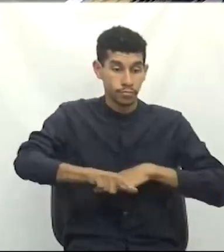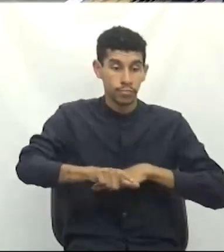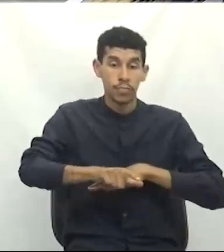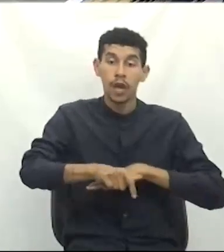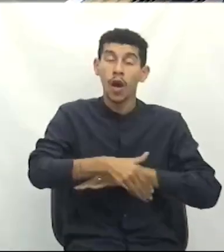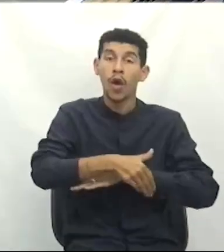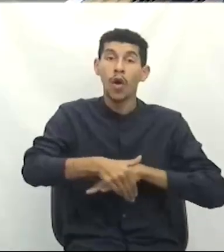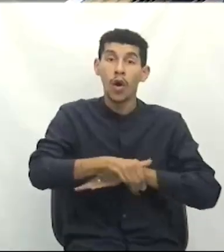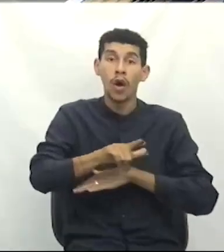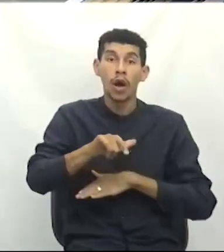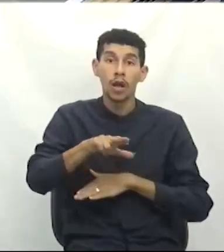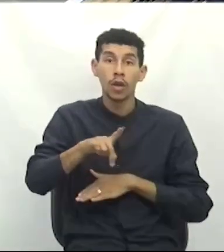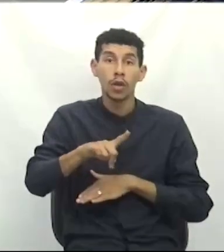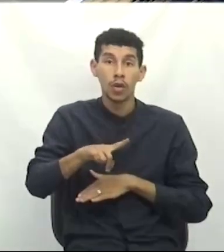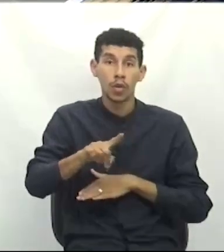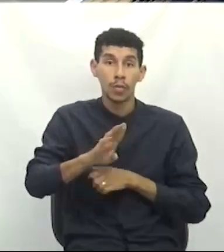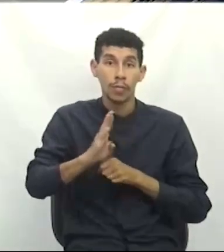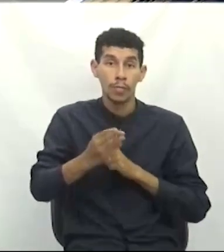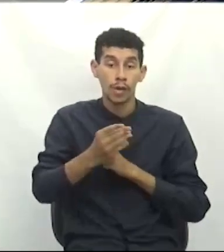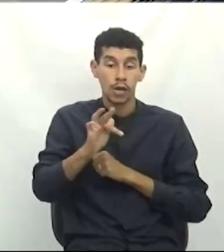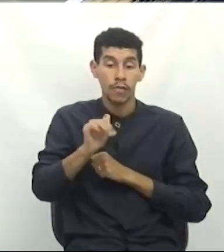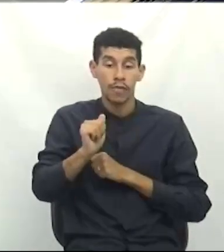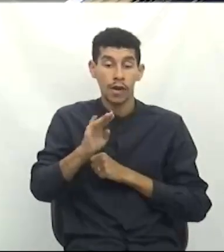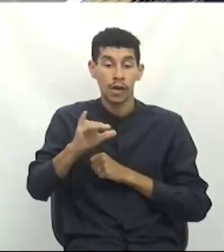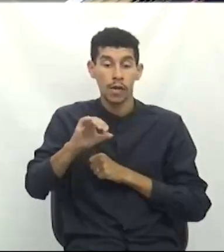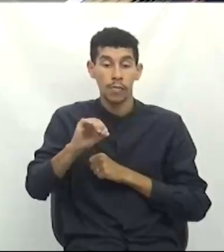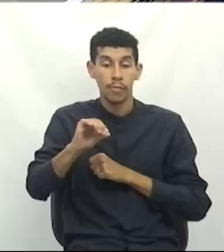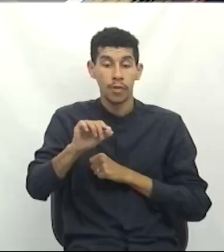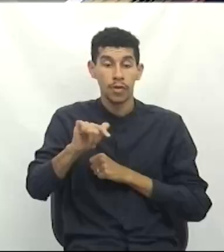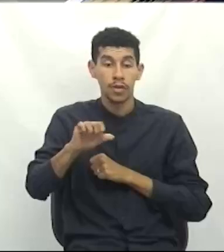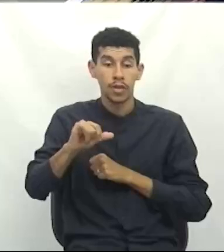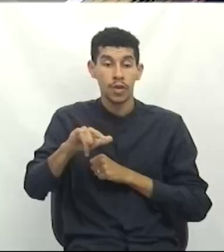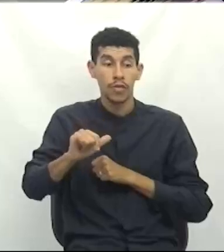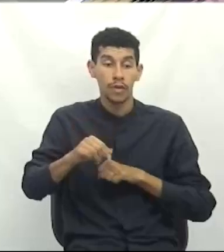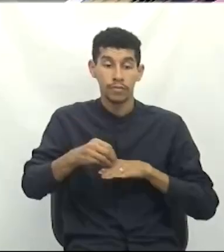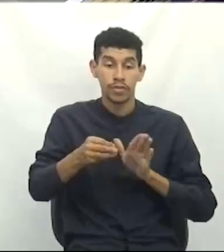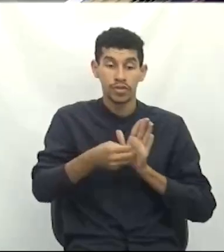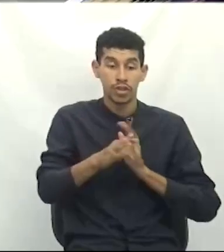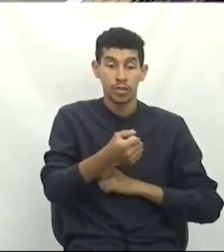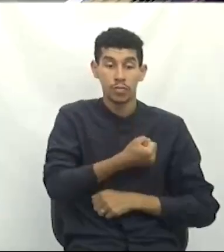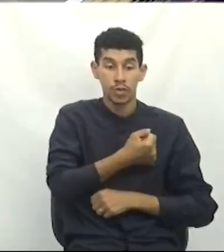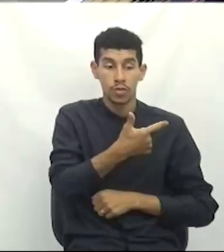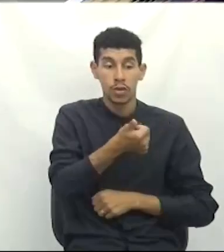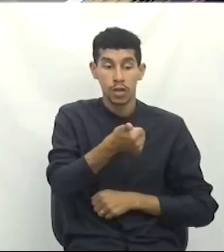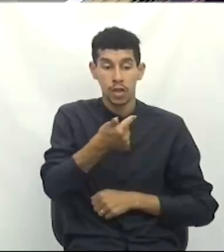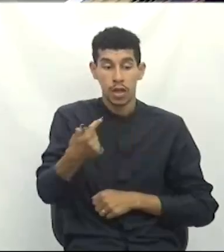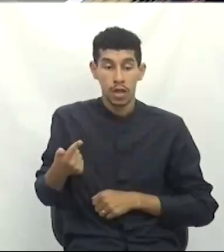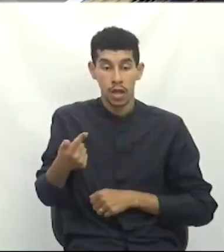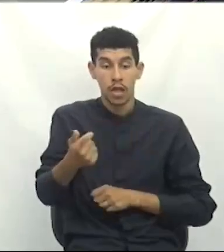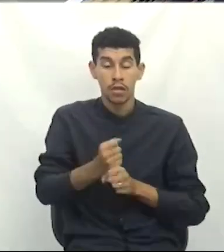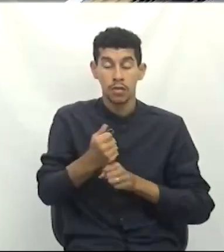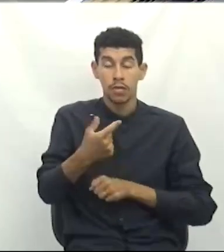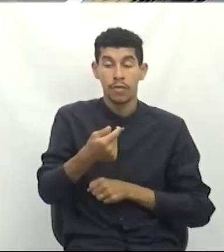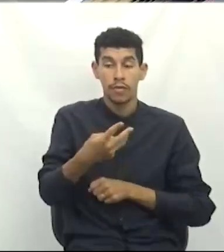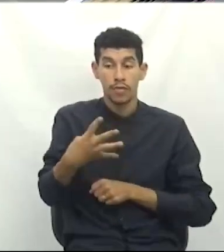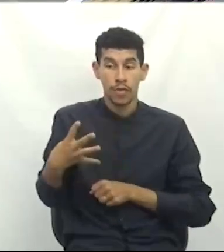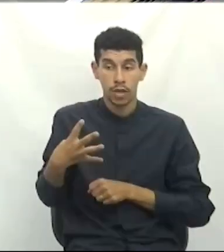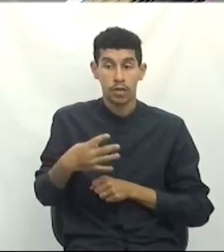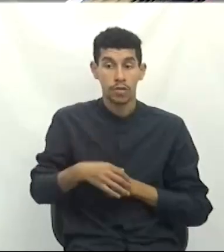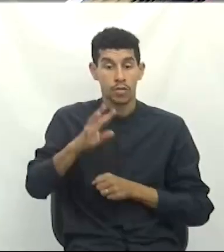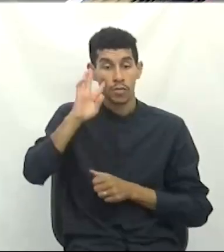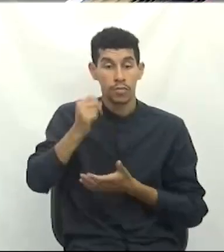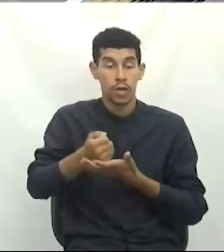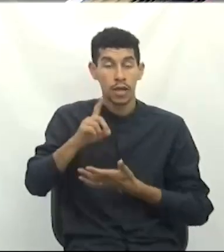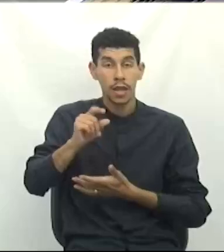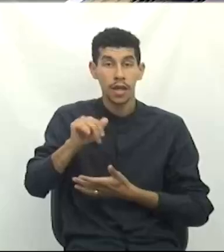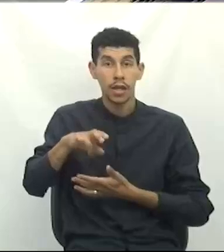Milanese, bairro Fábio Silva. Indicação número 217, de 2024. Autor, vereador Daniel Frederico